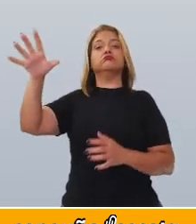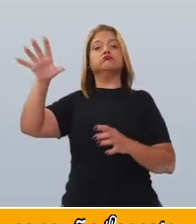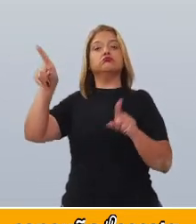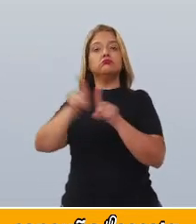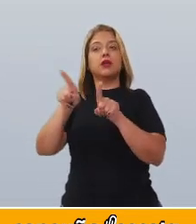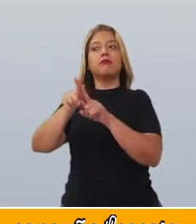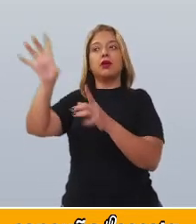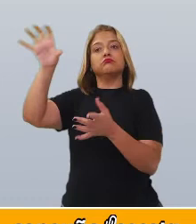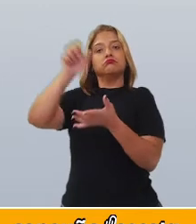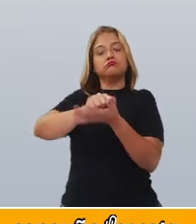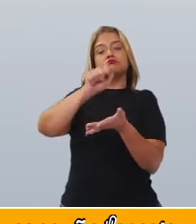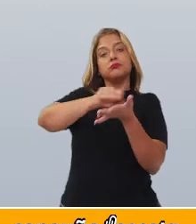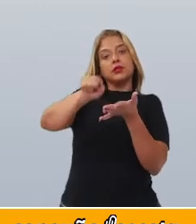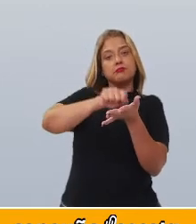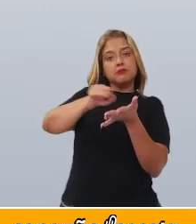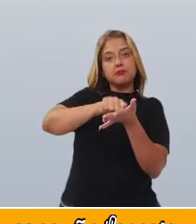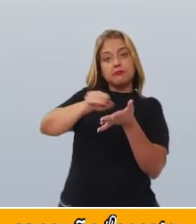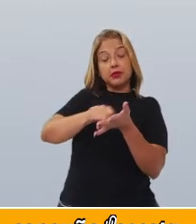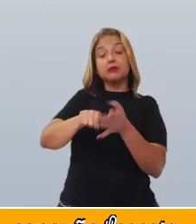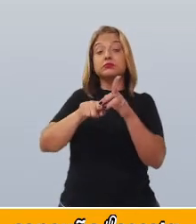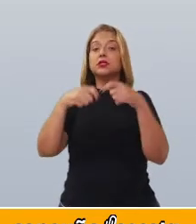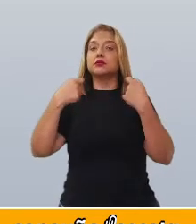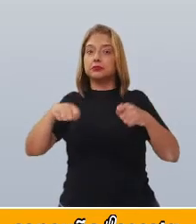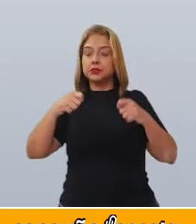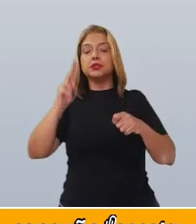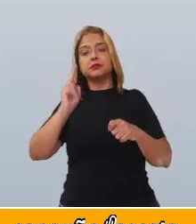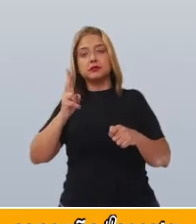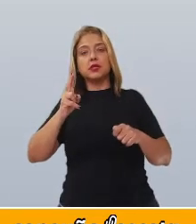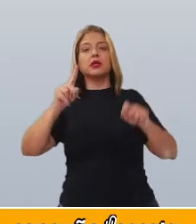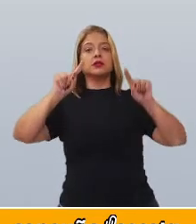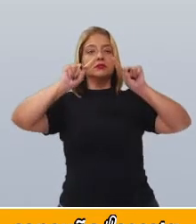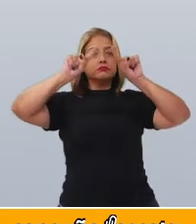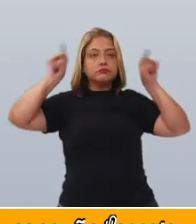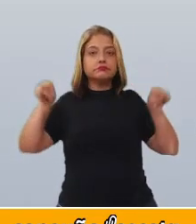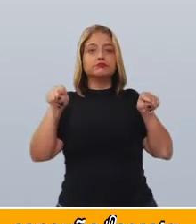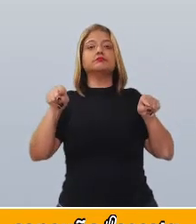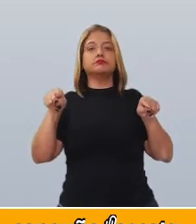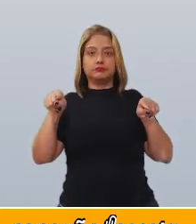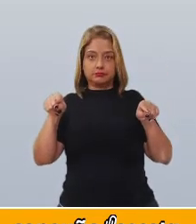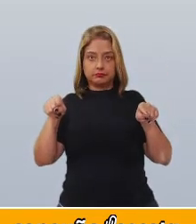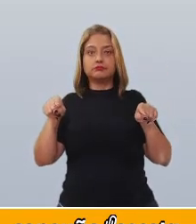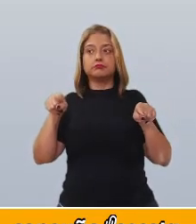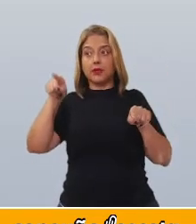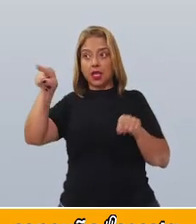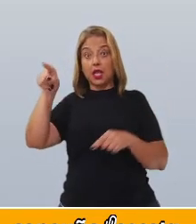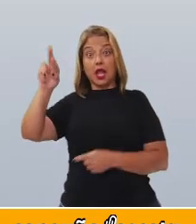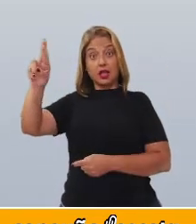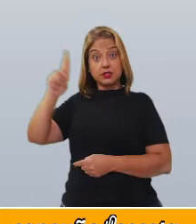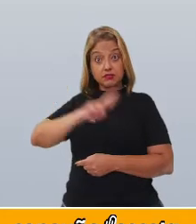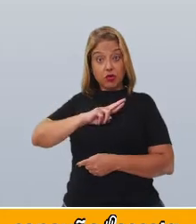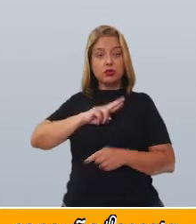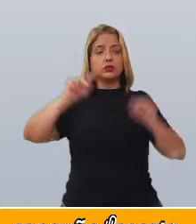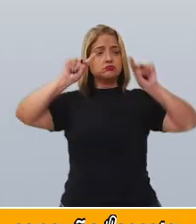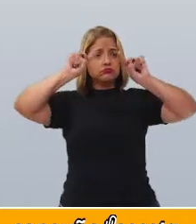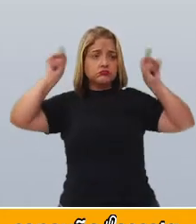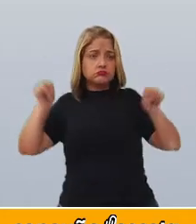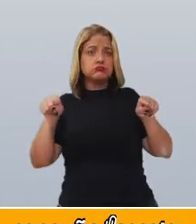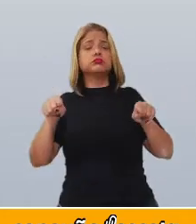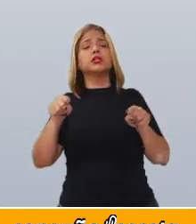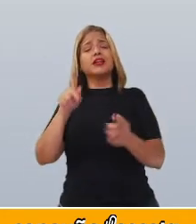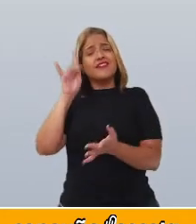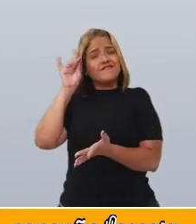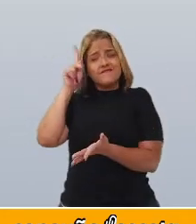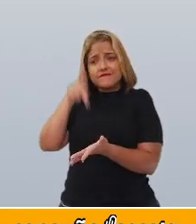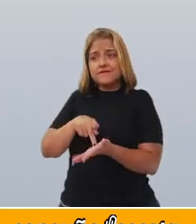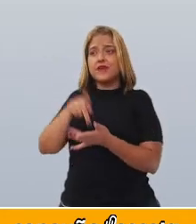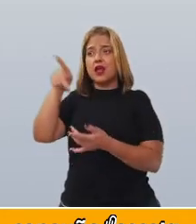é importante colocar essa fala entre aspas. Todo o trecho, o mais fiel possível à fala, e